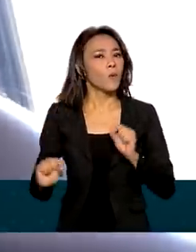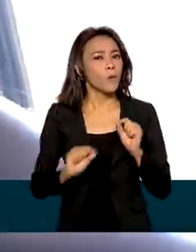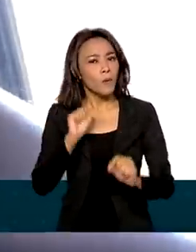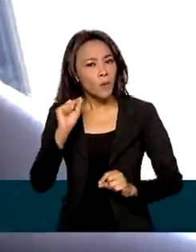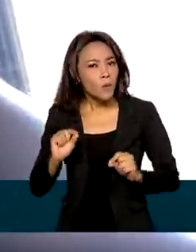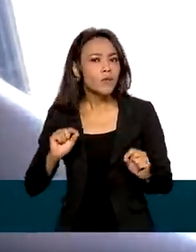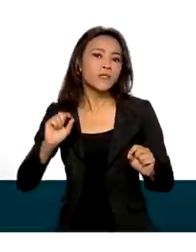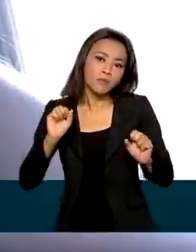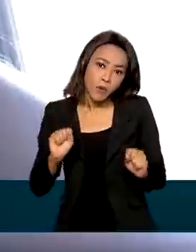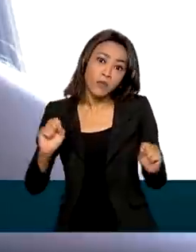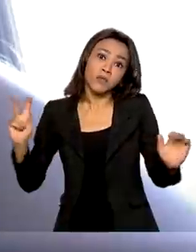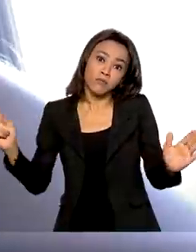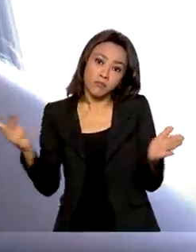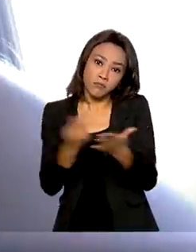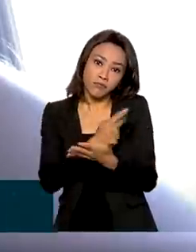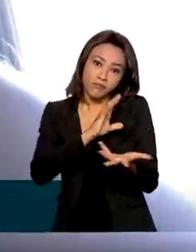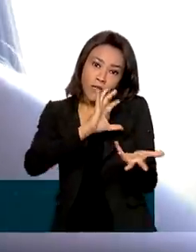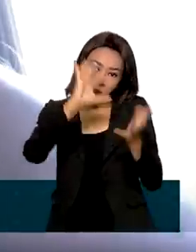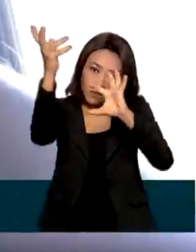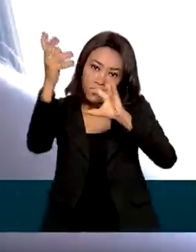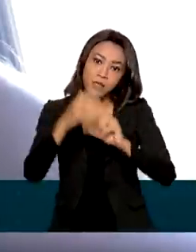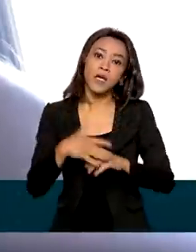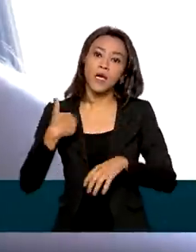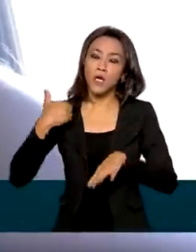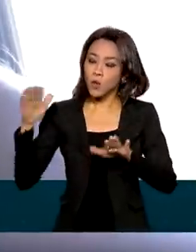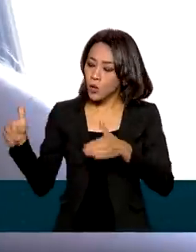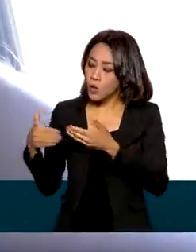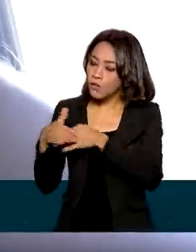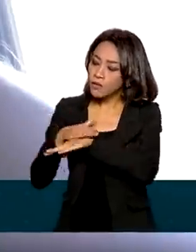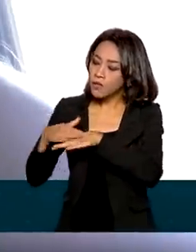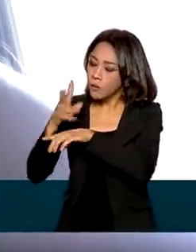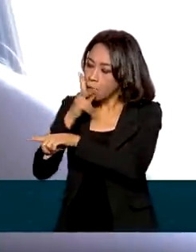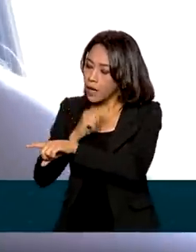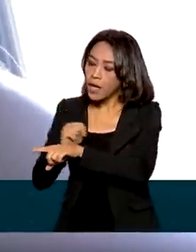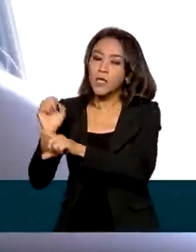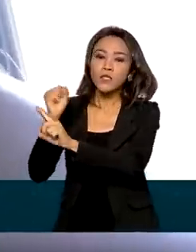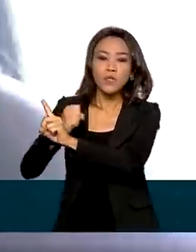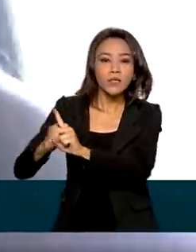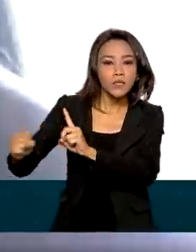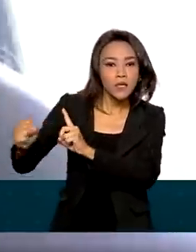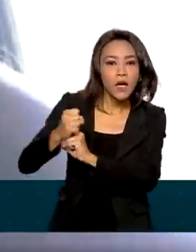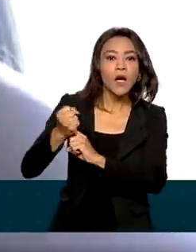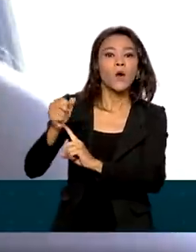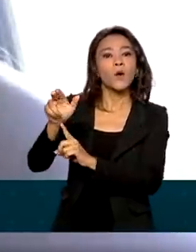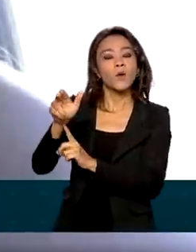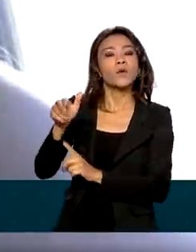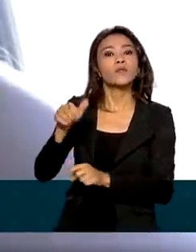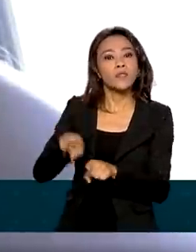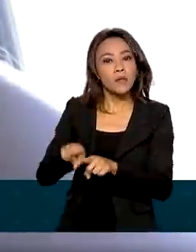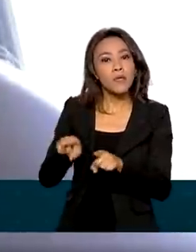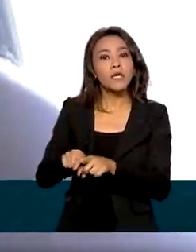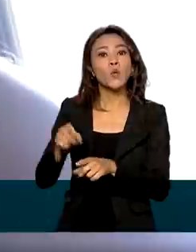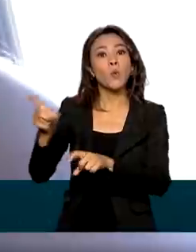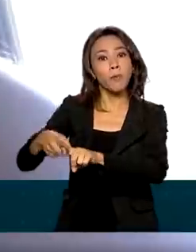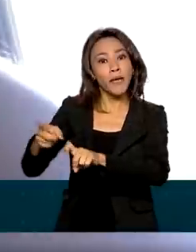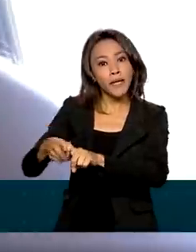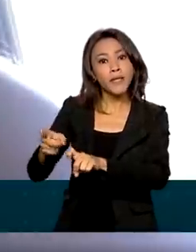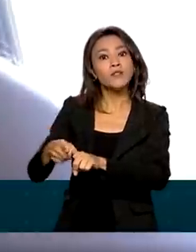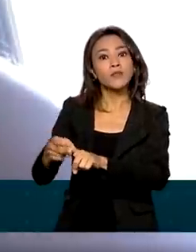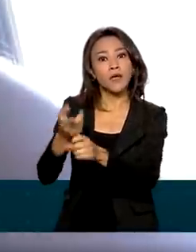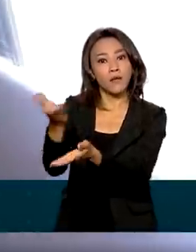é uma realidade possível. Eu conversei com os meus pais, assistente social, médico que atendeu a minha irmã. A gente